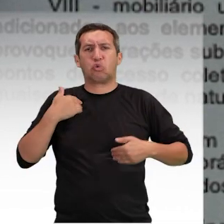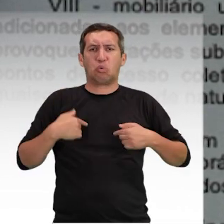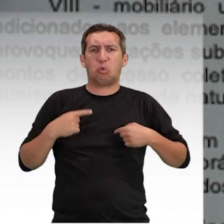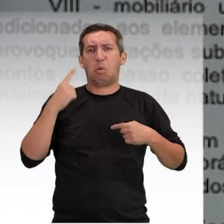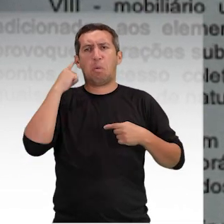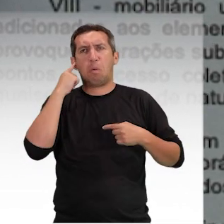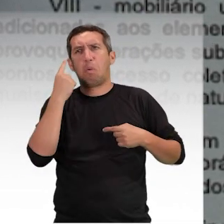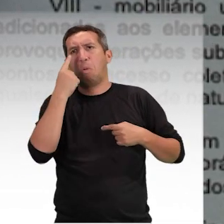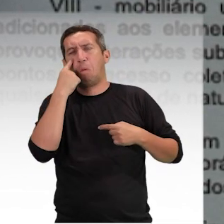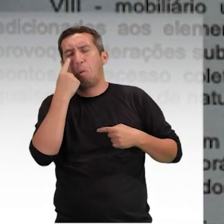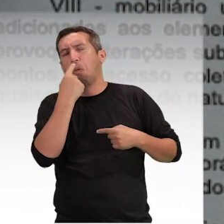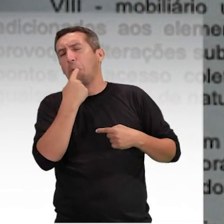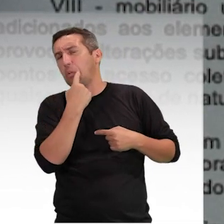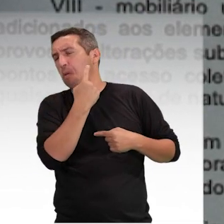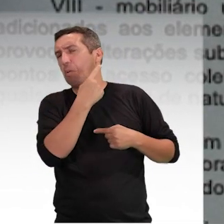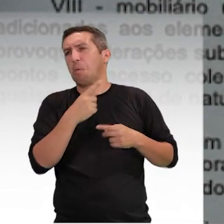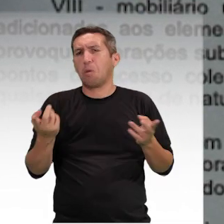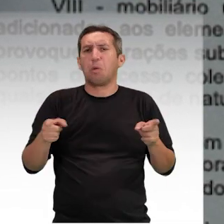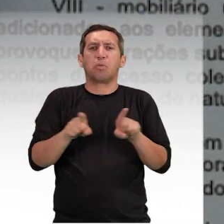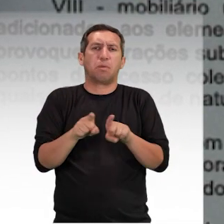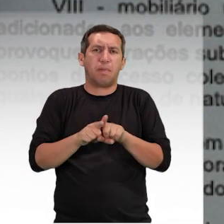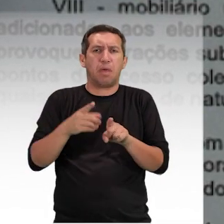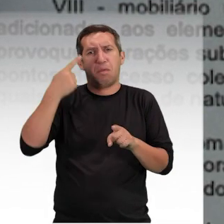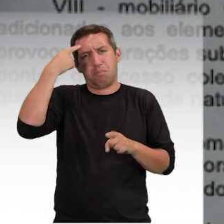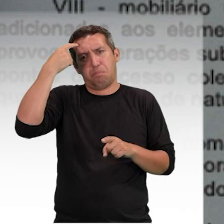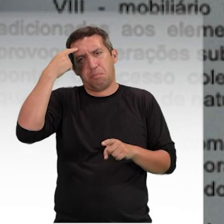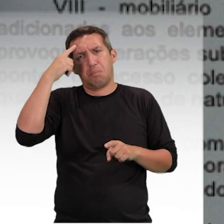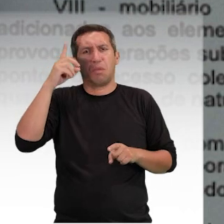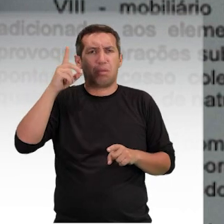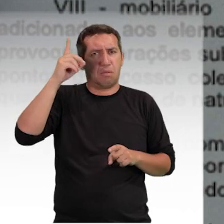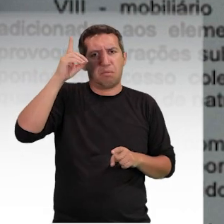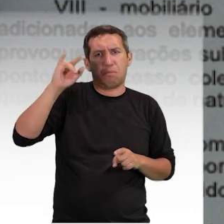A CIDADE NO